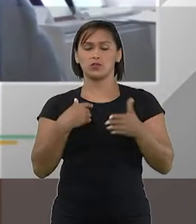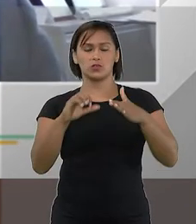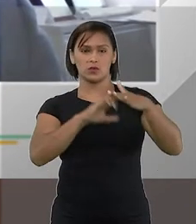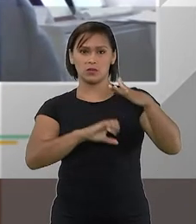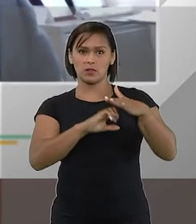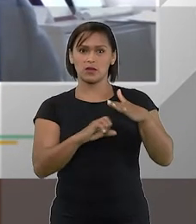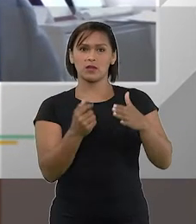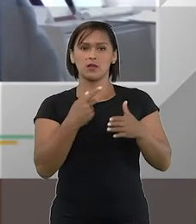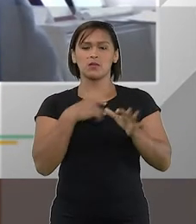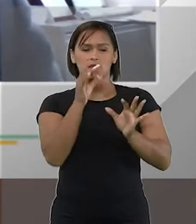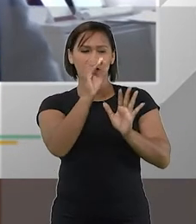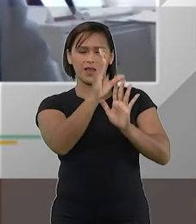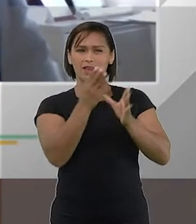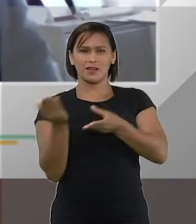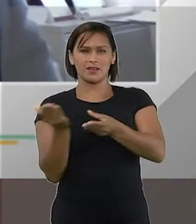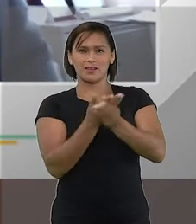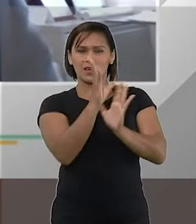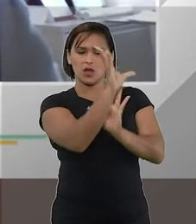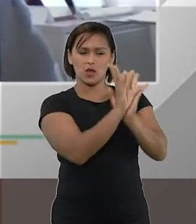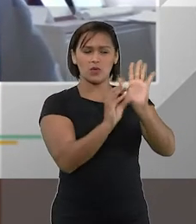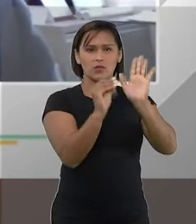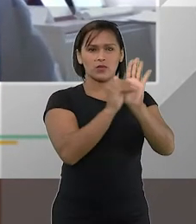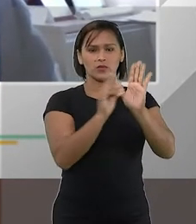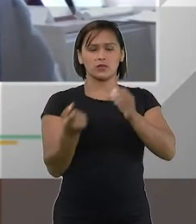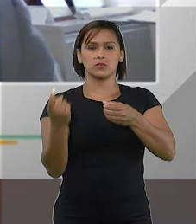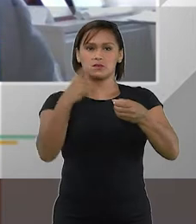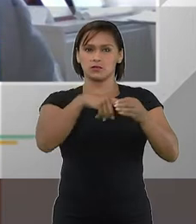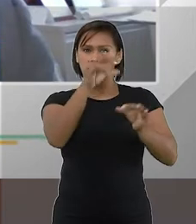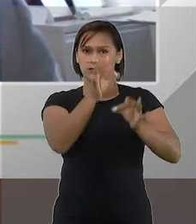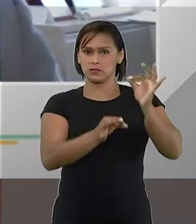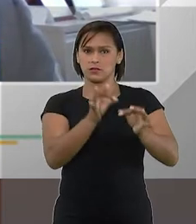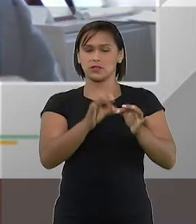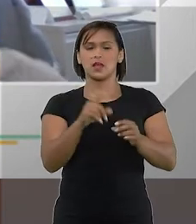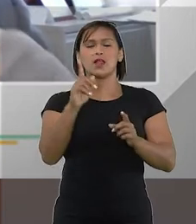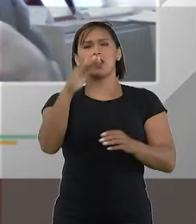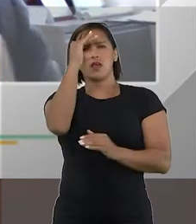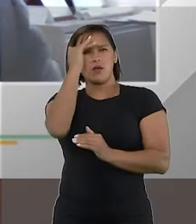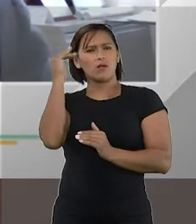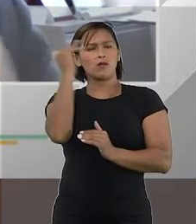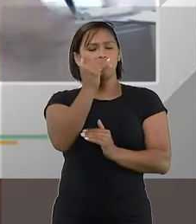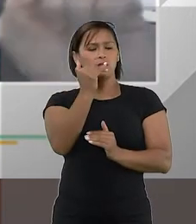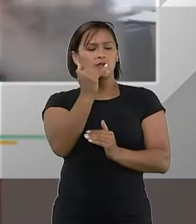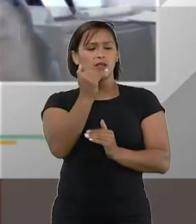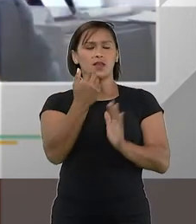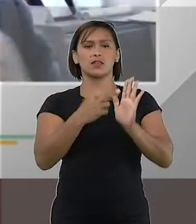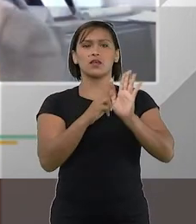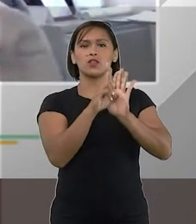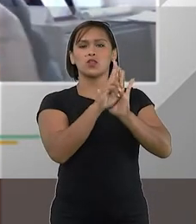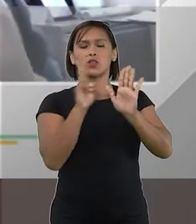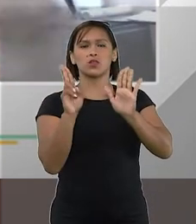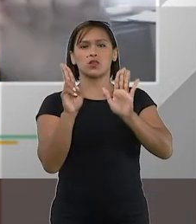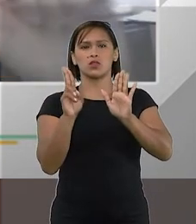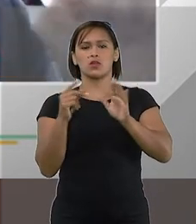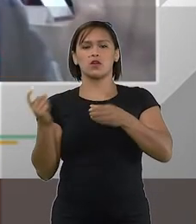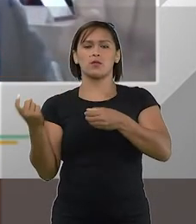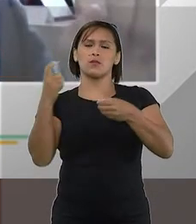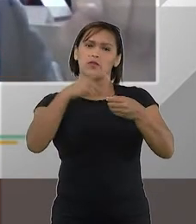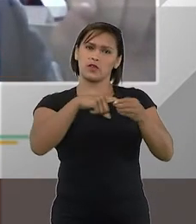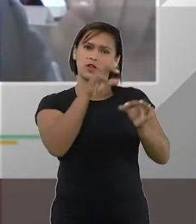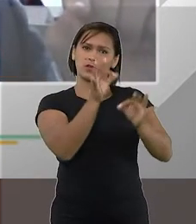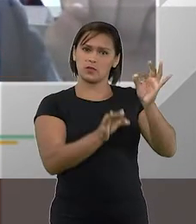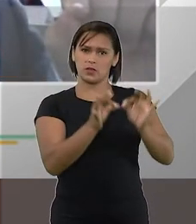uma empresa que ajuiza um pedido de recuperação judicial, ela é obrigada a colocar no nome dela em